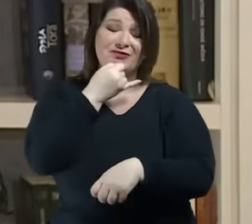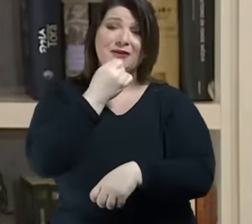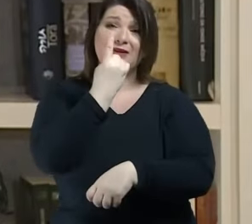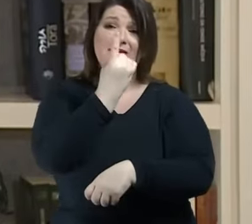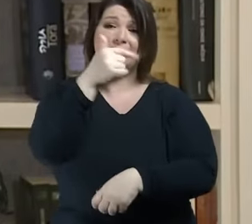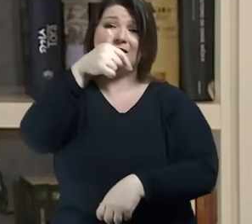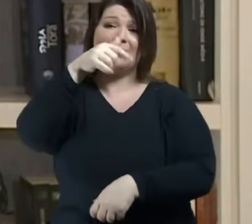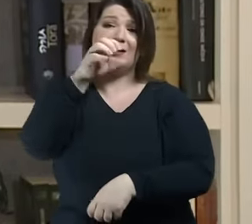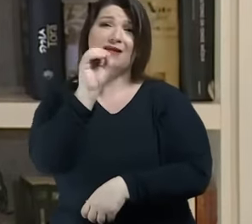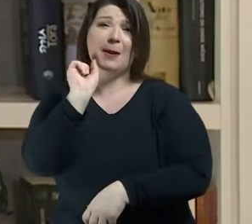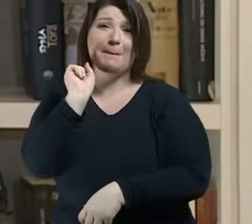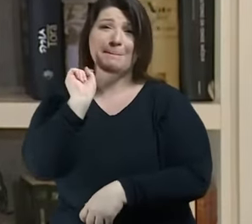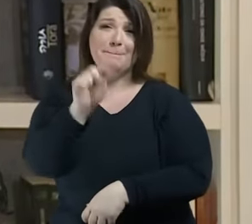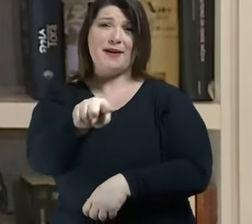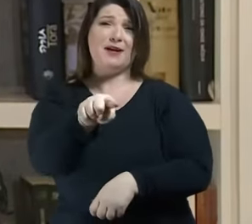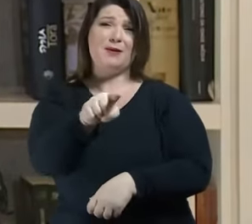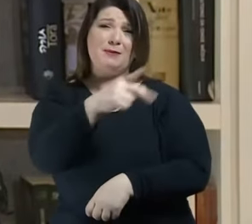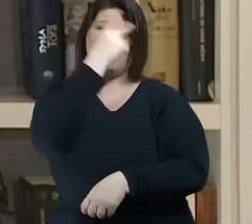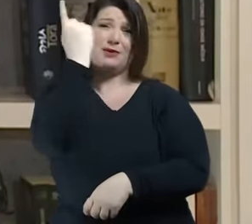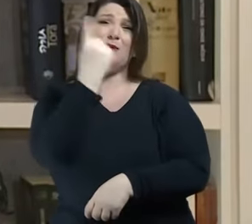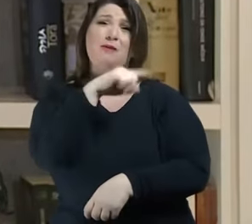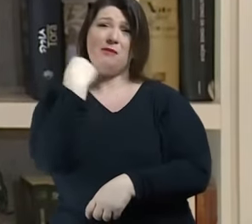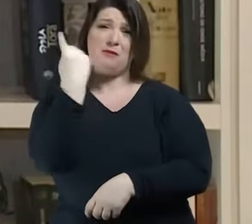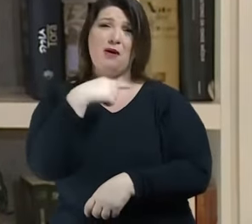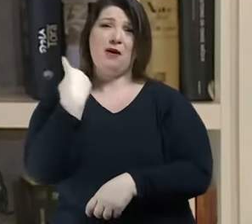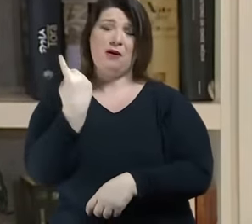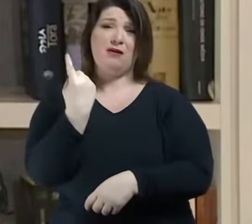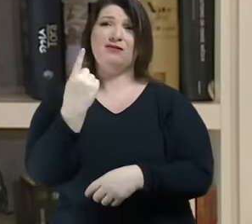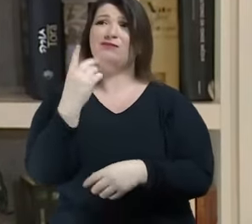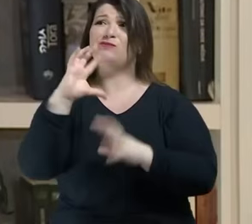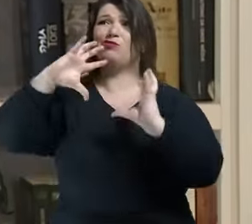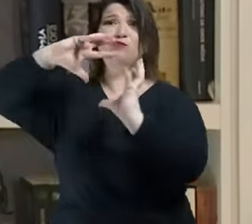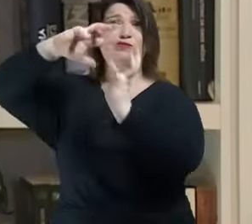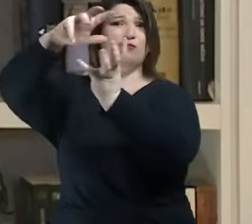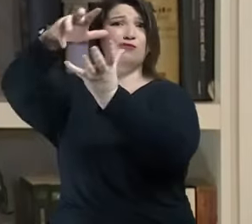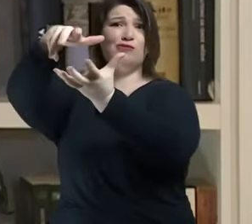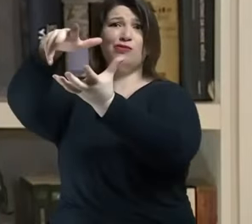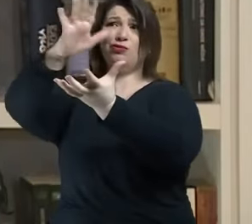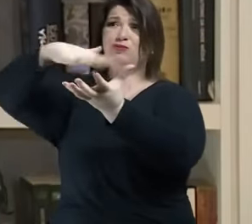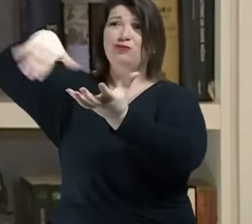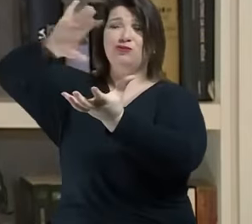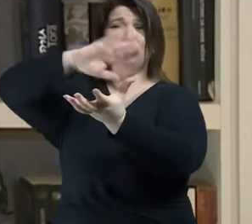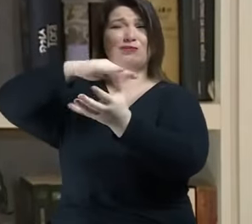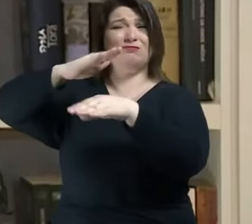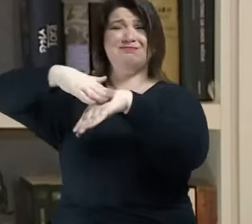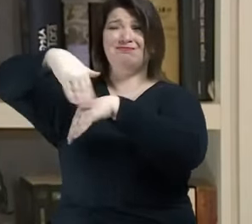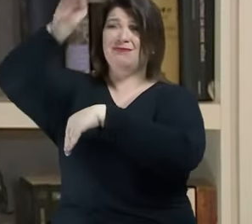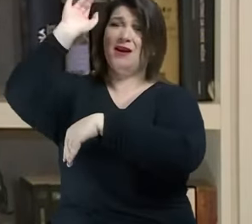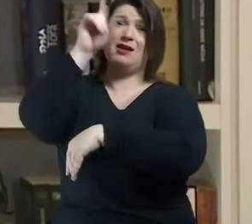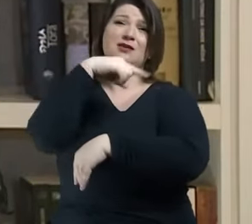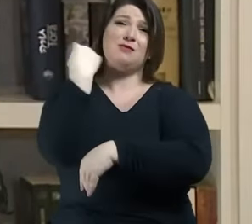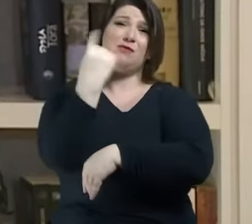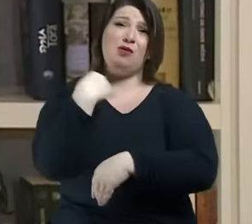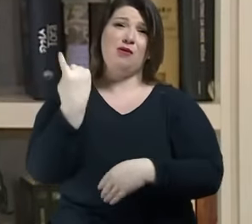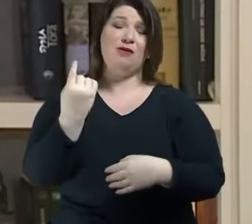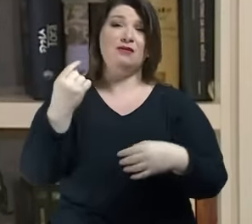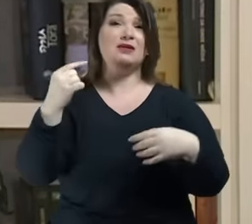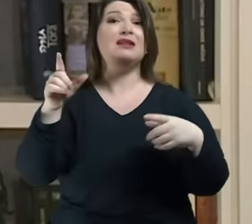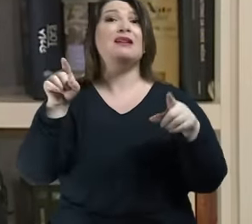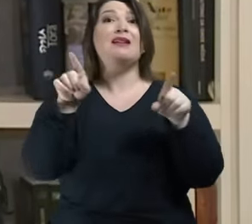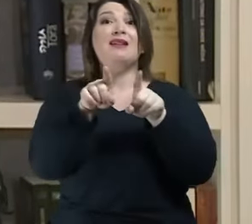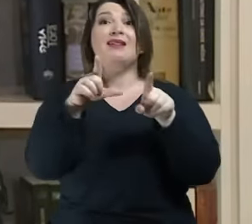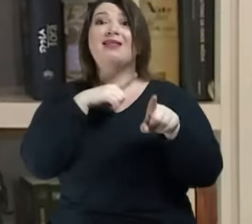muito mais no mundo inteiro. De um ano de crise econômica, de um ano de instabilidade política,